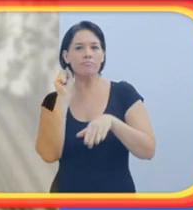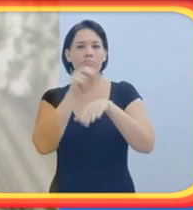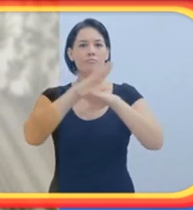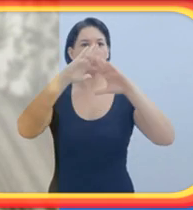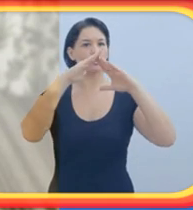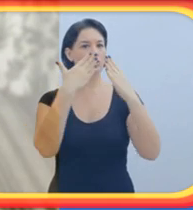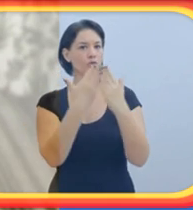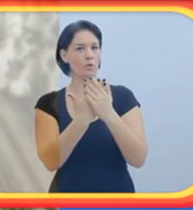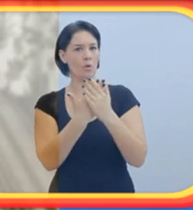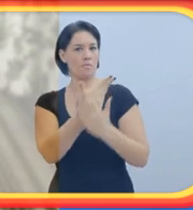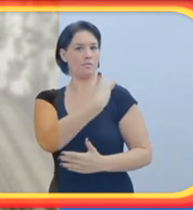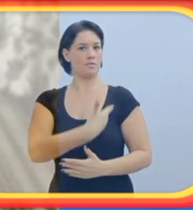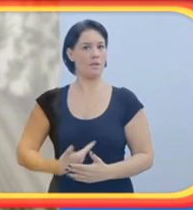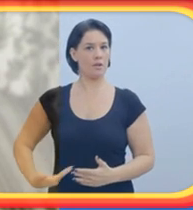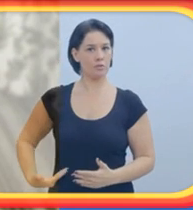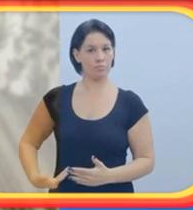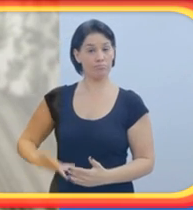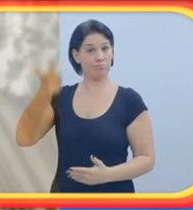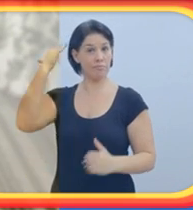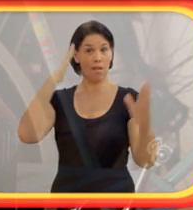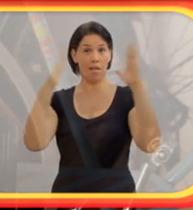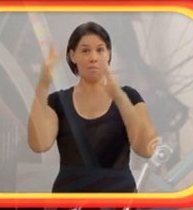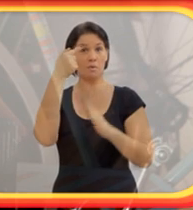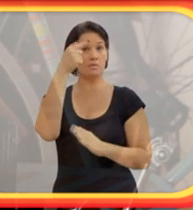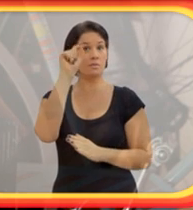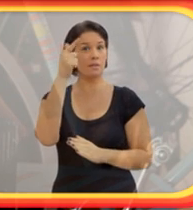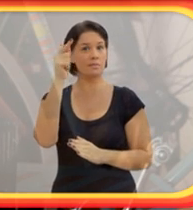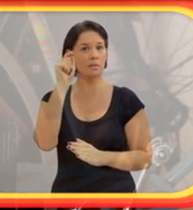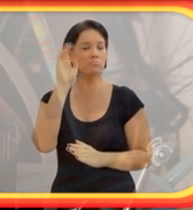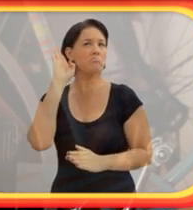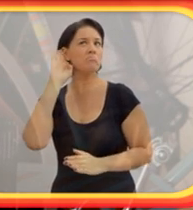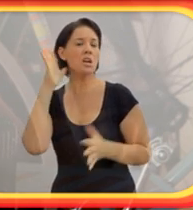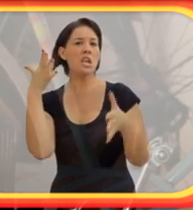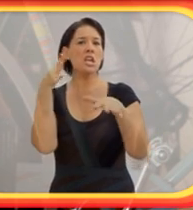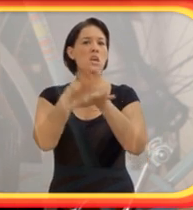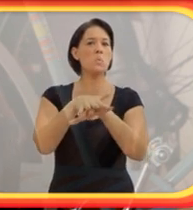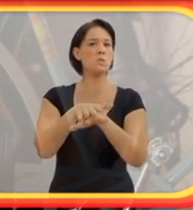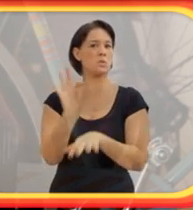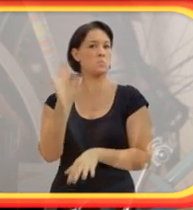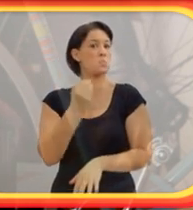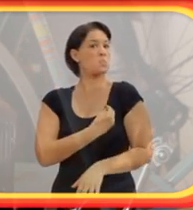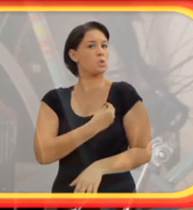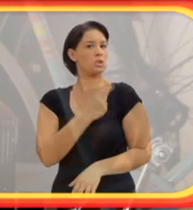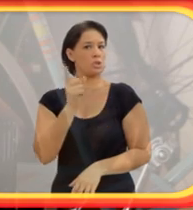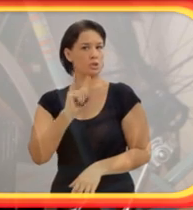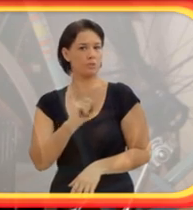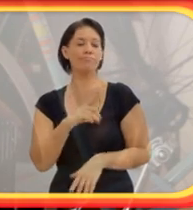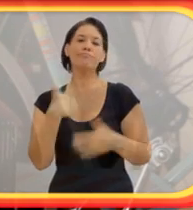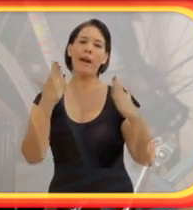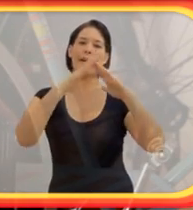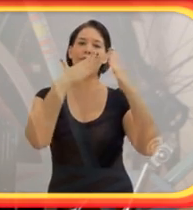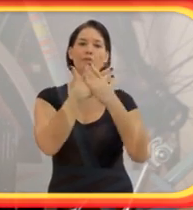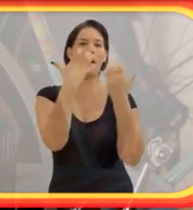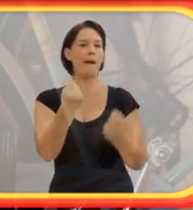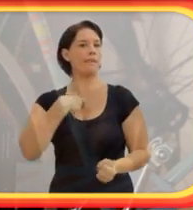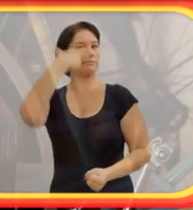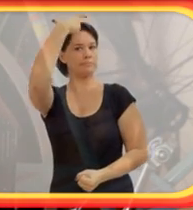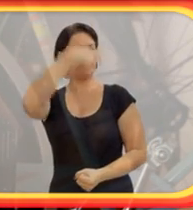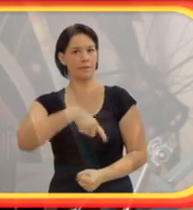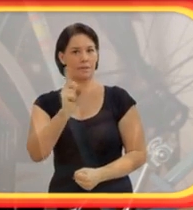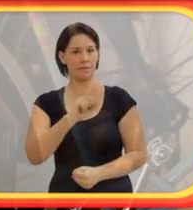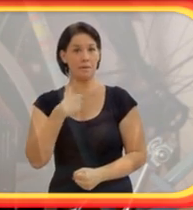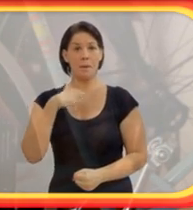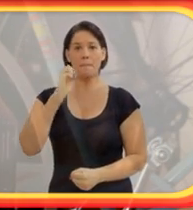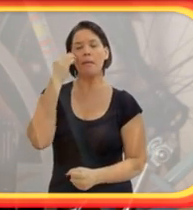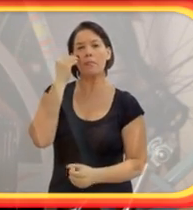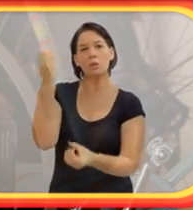aceito na escola. Minha mãe me alfabetizou em casa e ela percebeu que os meus poucos movimentos que eu fazia sentado no chão, que eu sentava no chão mais ou menos